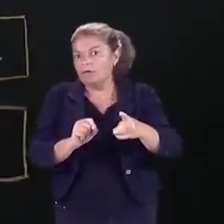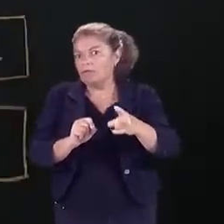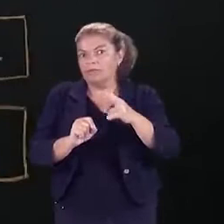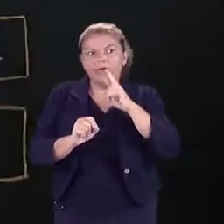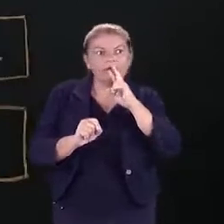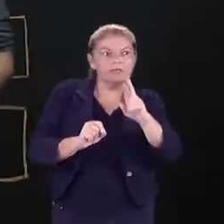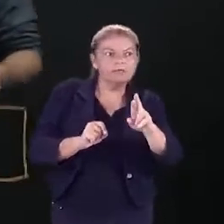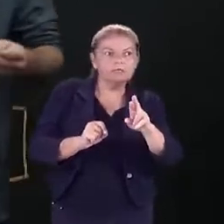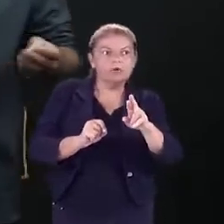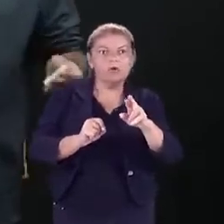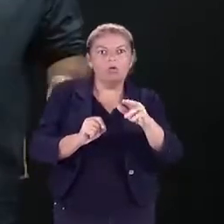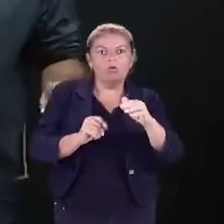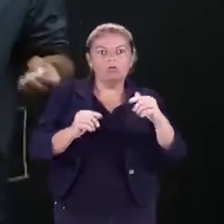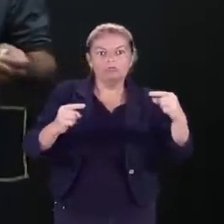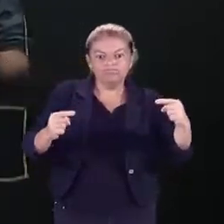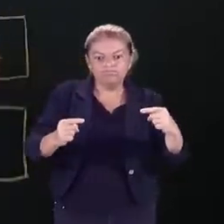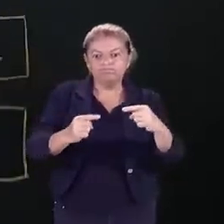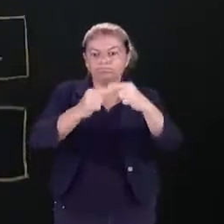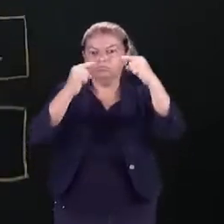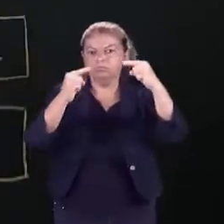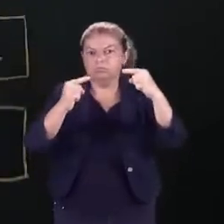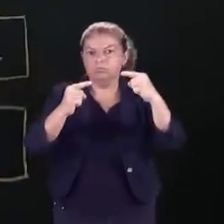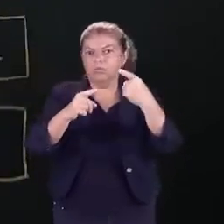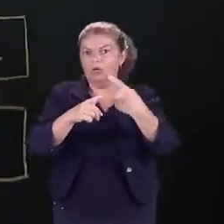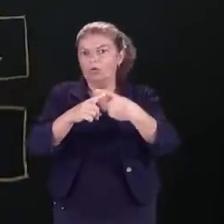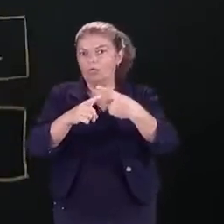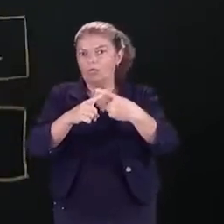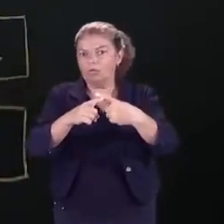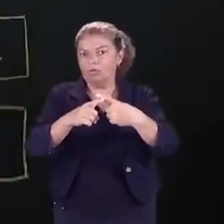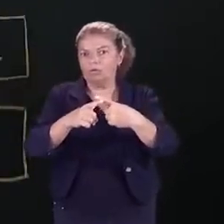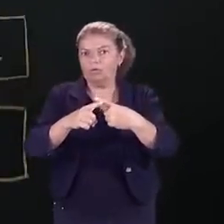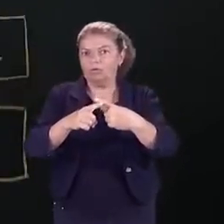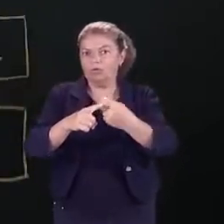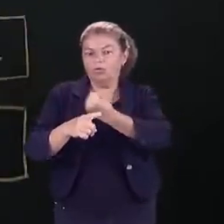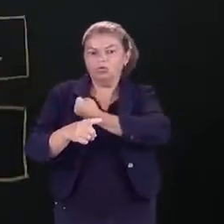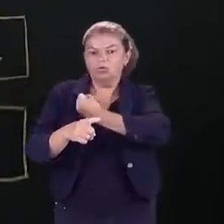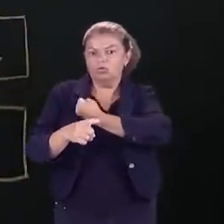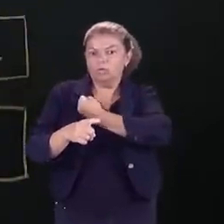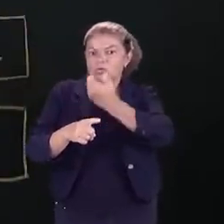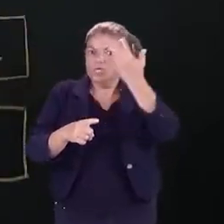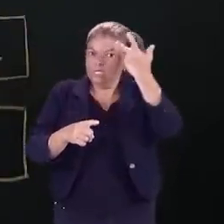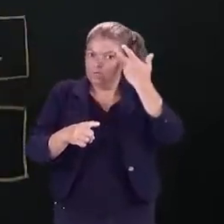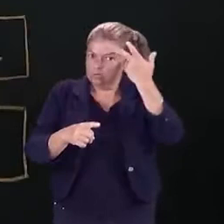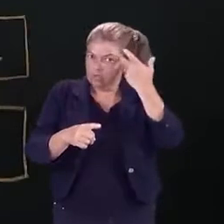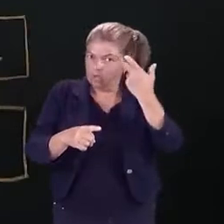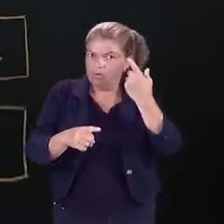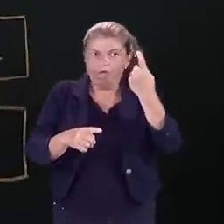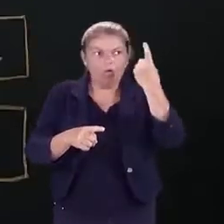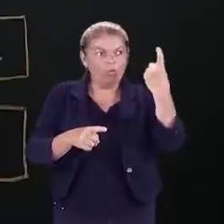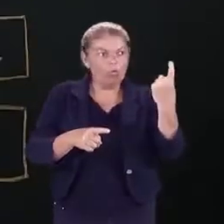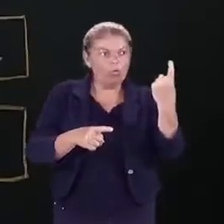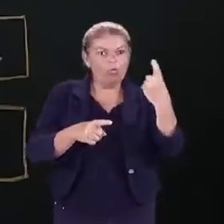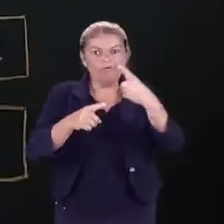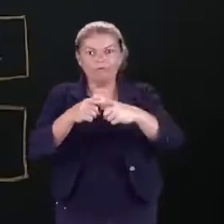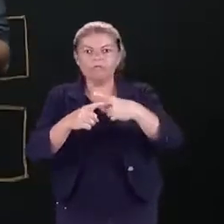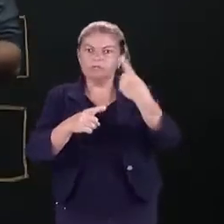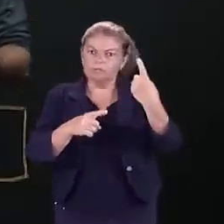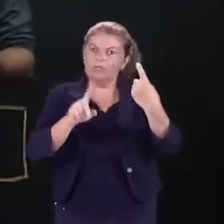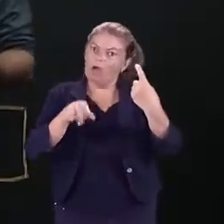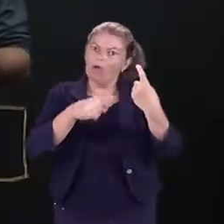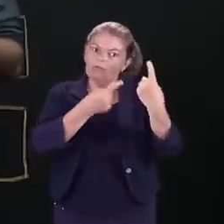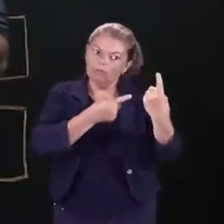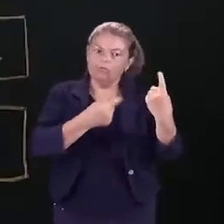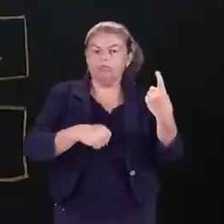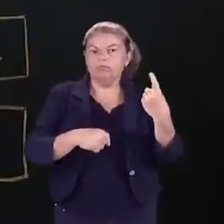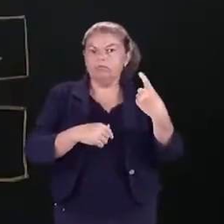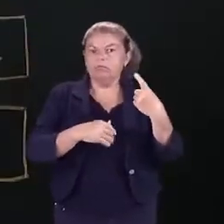Até porque, pessoal, o primeiro natural, diferente do zero, é o número 1. 1 vezes 1 é 1. Em seguida temos o